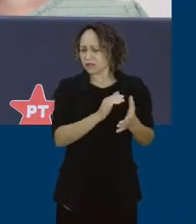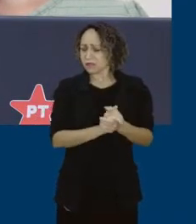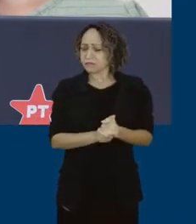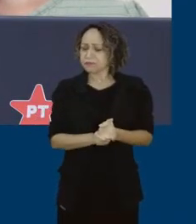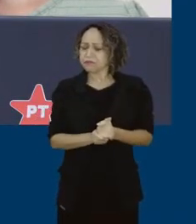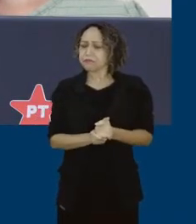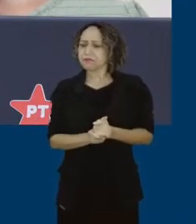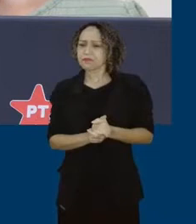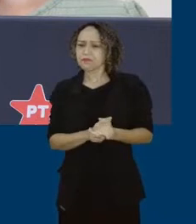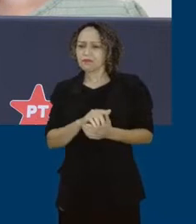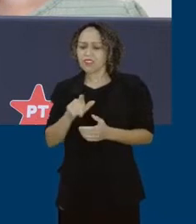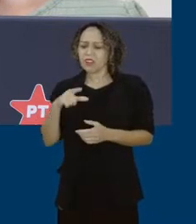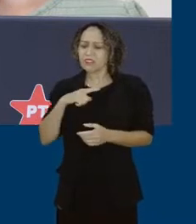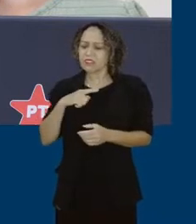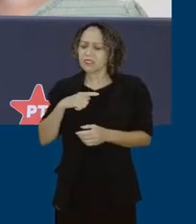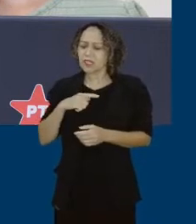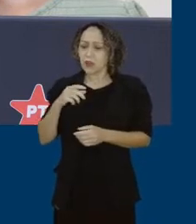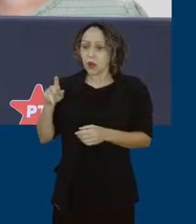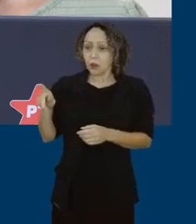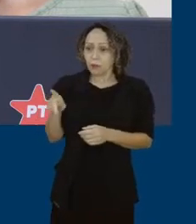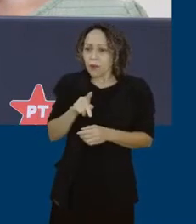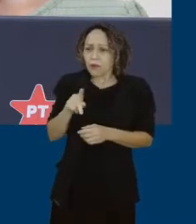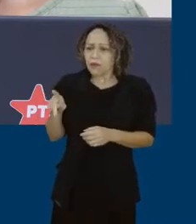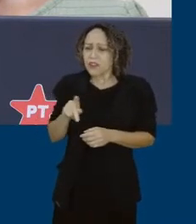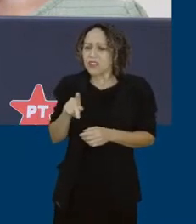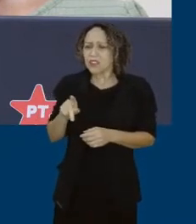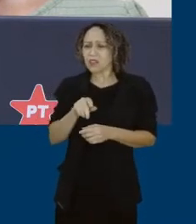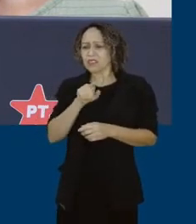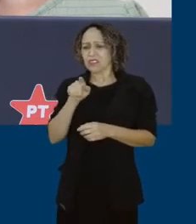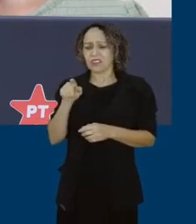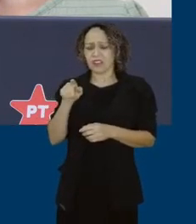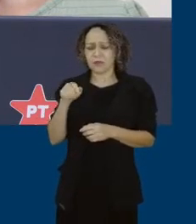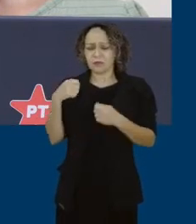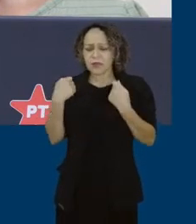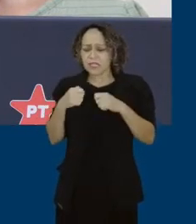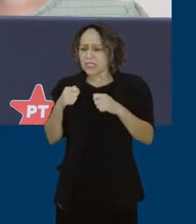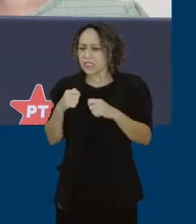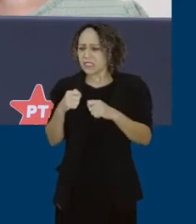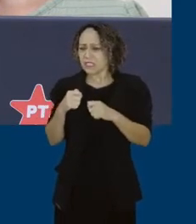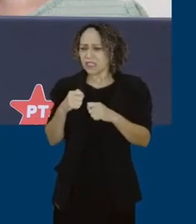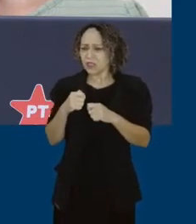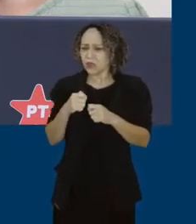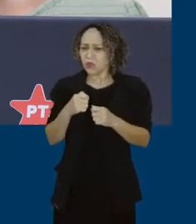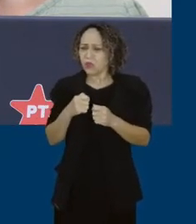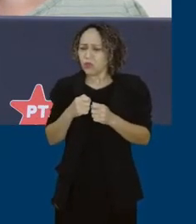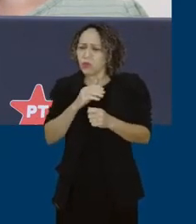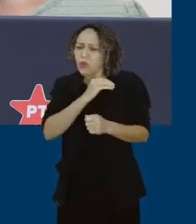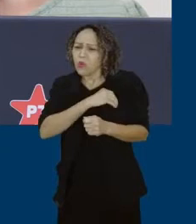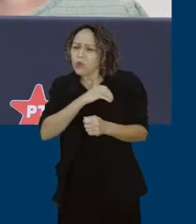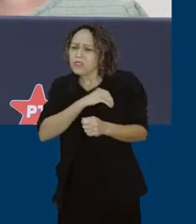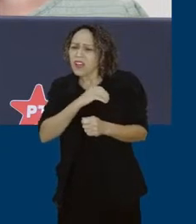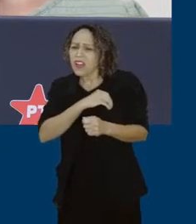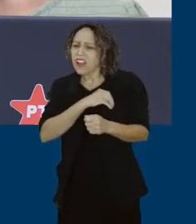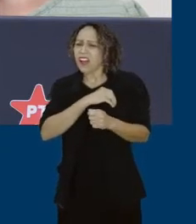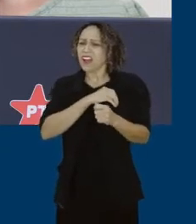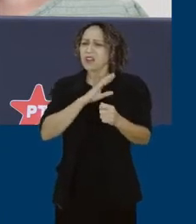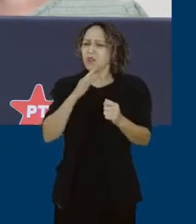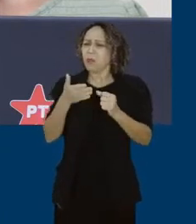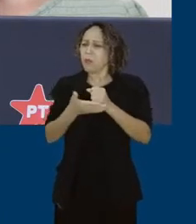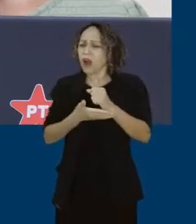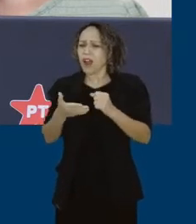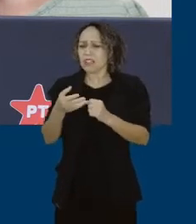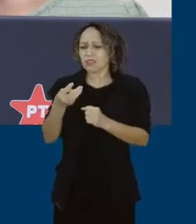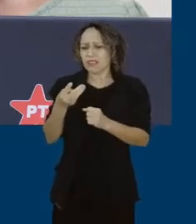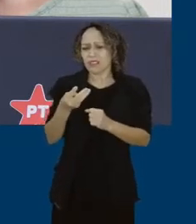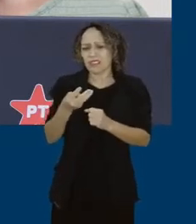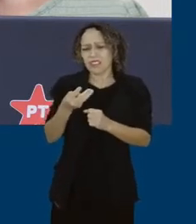querendo um salário de 3.800, que é o piso salarial nacional, um salário pequeno, mais do que merecido, e em